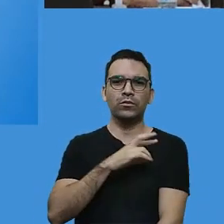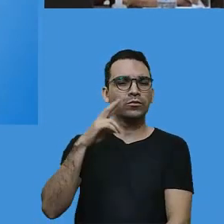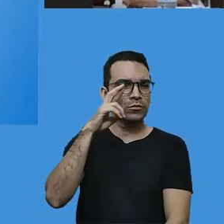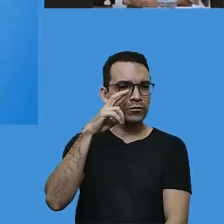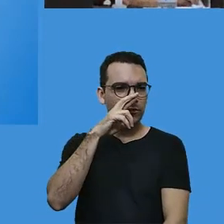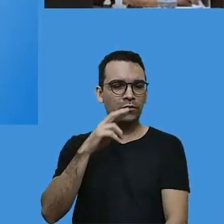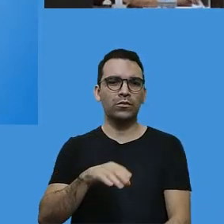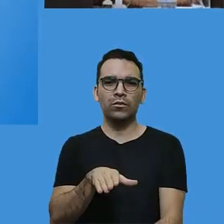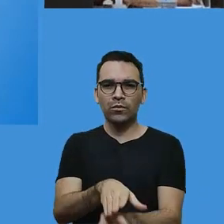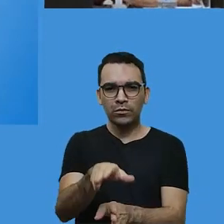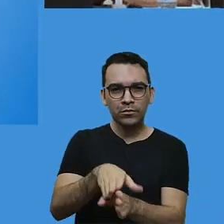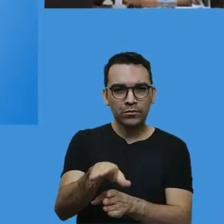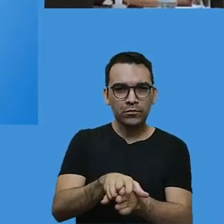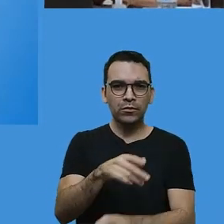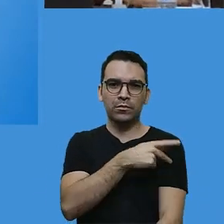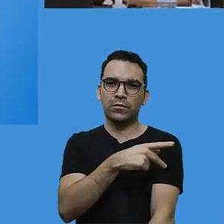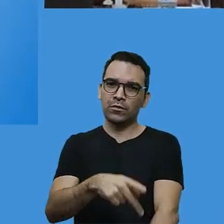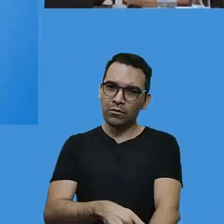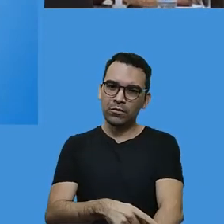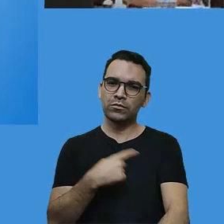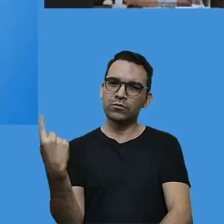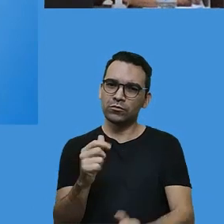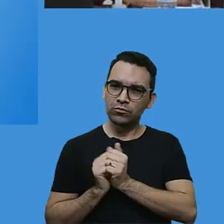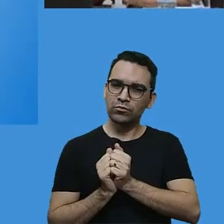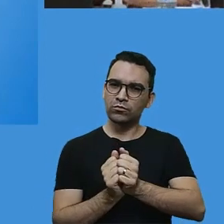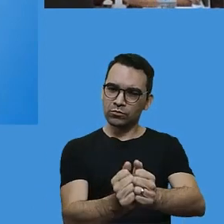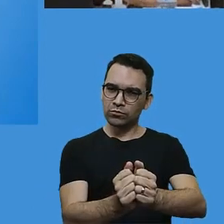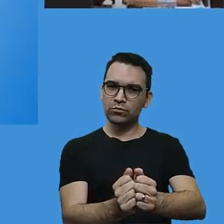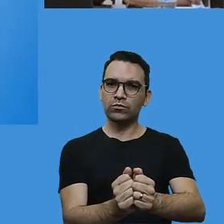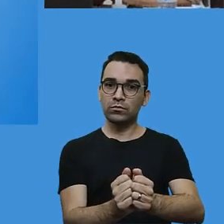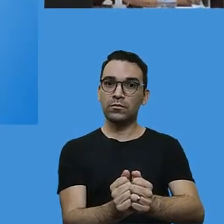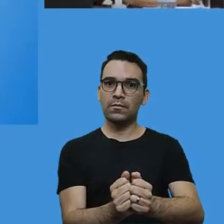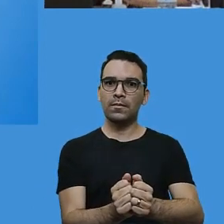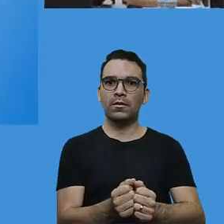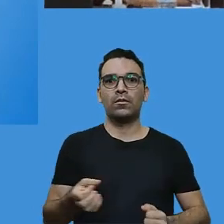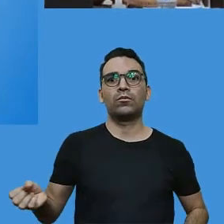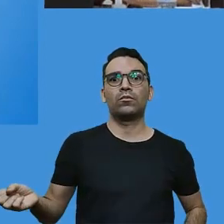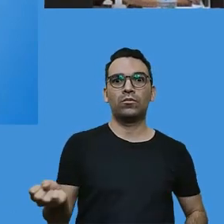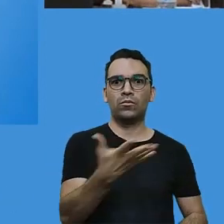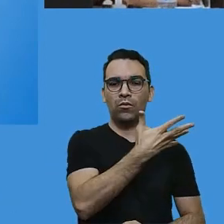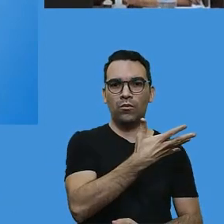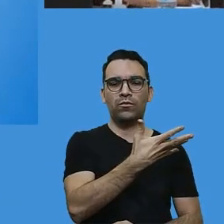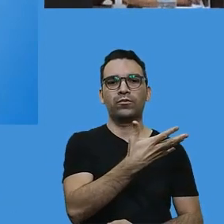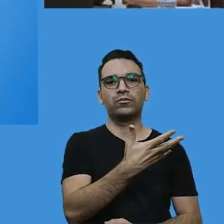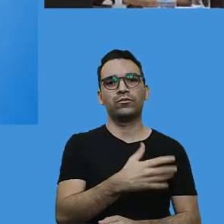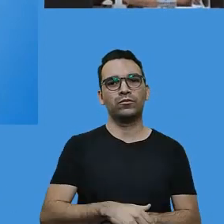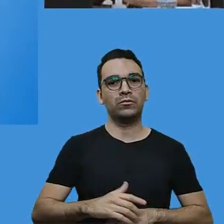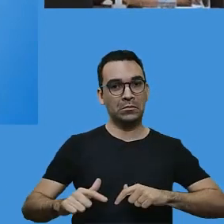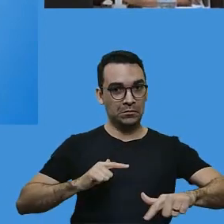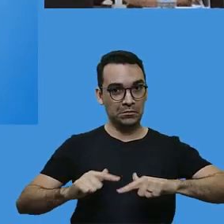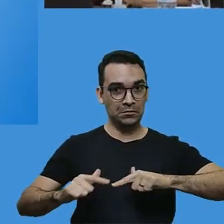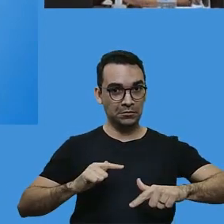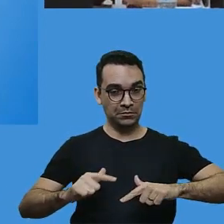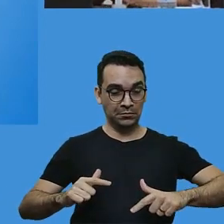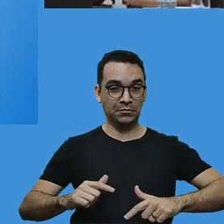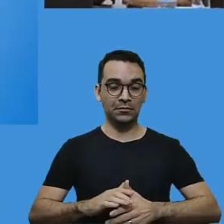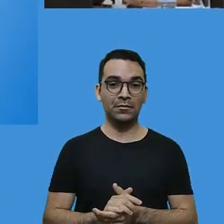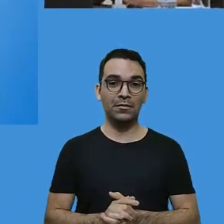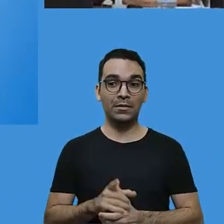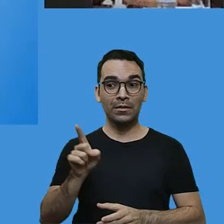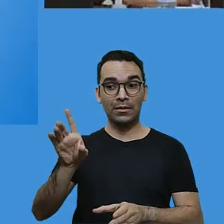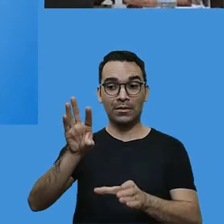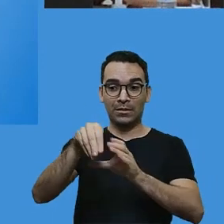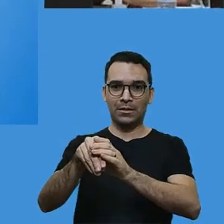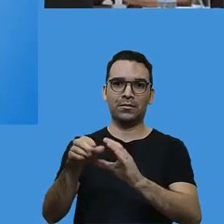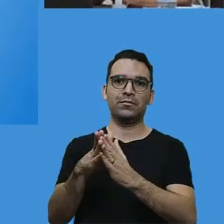orientador pedagógico, estamos junto com vocês nessa nova demanda. nova dentro da unidade escolar,